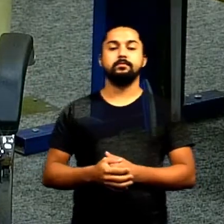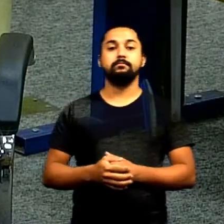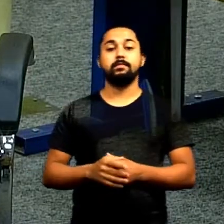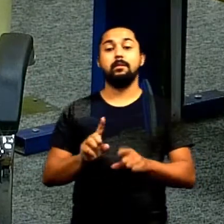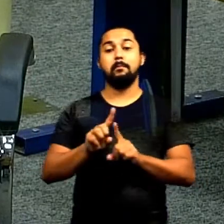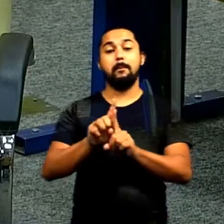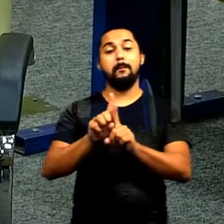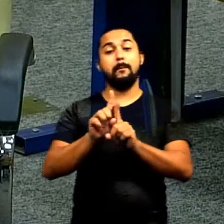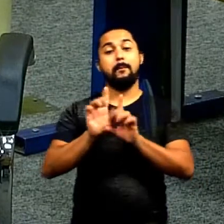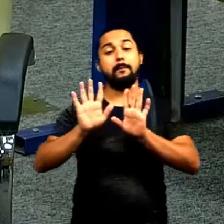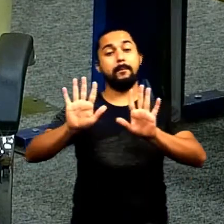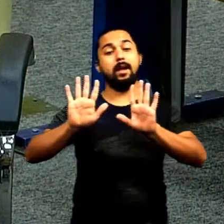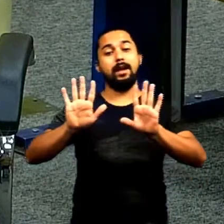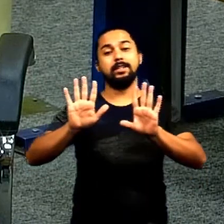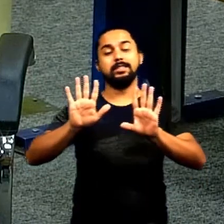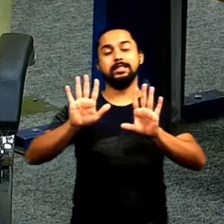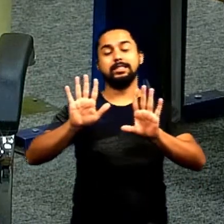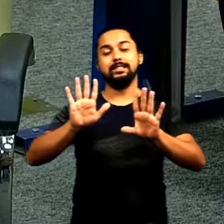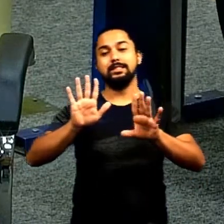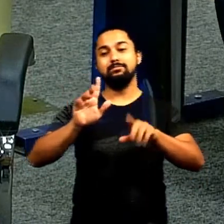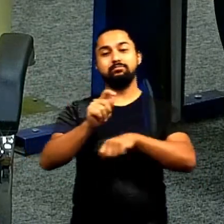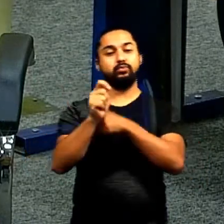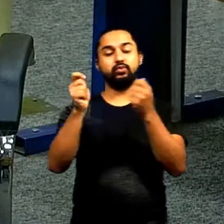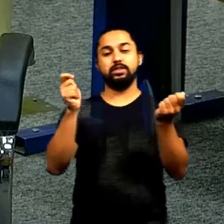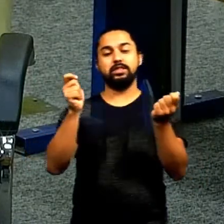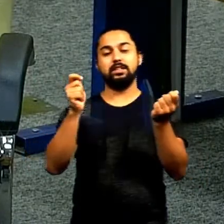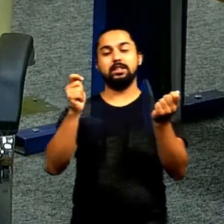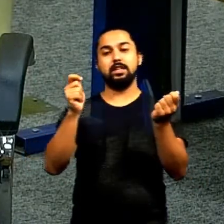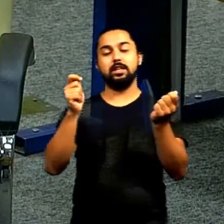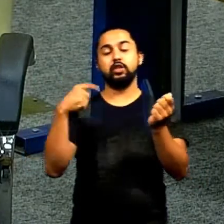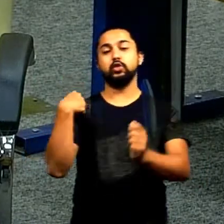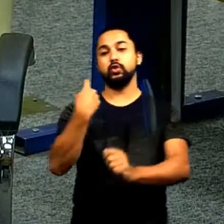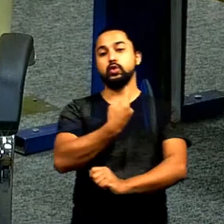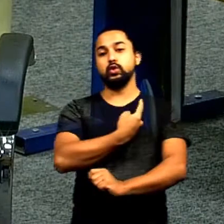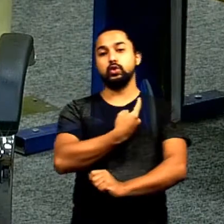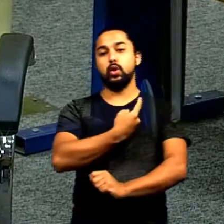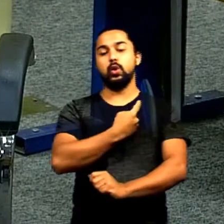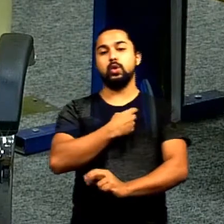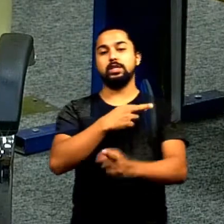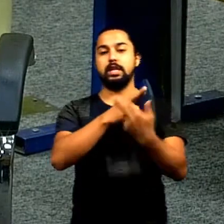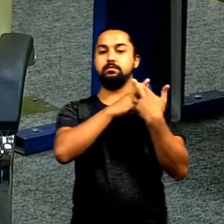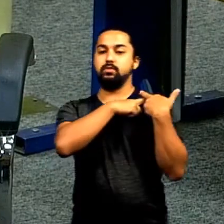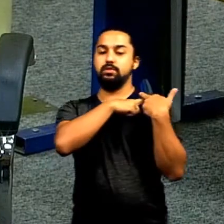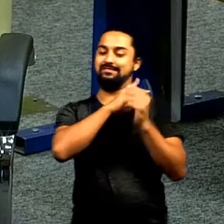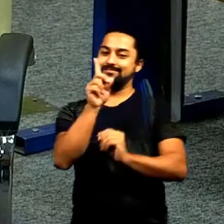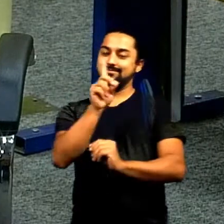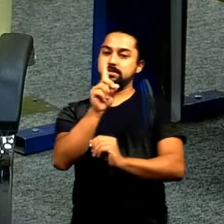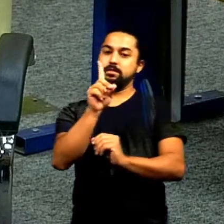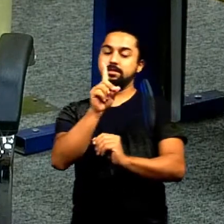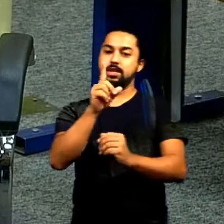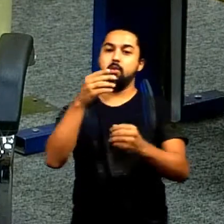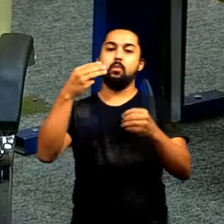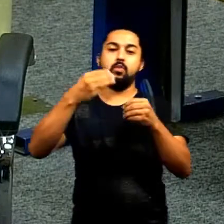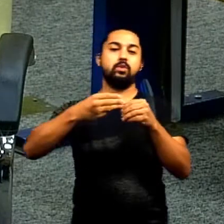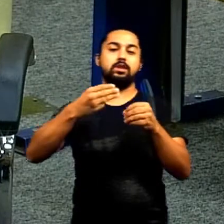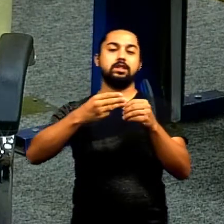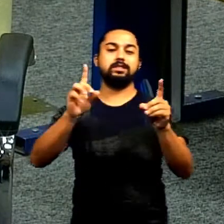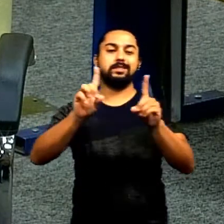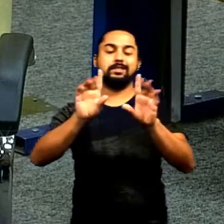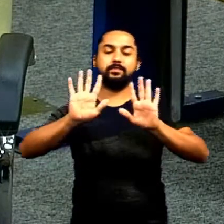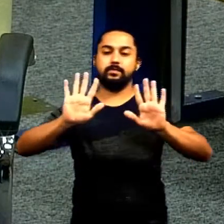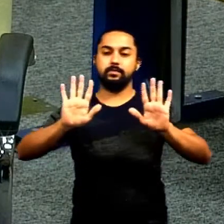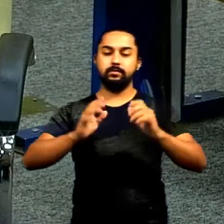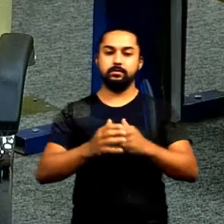mas eu não dou conta de fazer isso isso não é competência nossa não isso não é competência do município